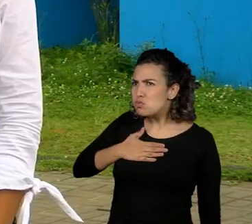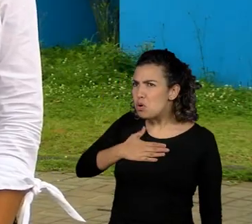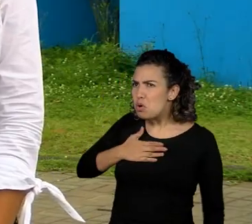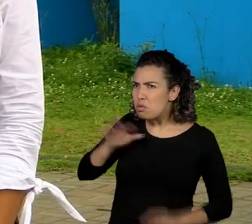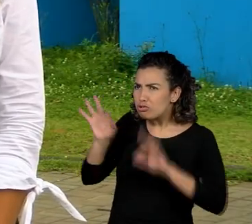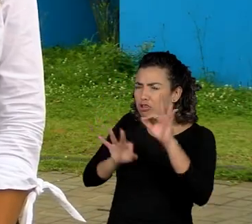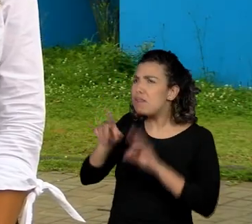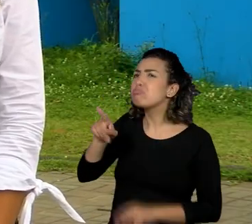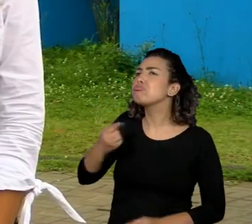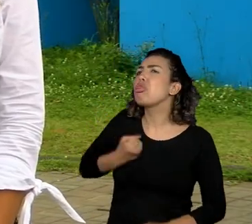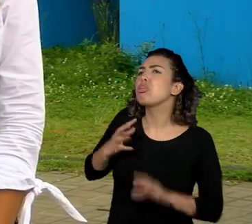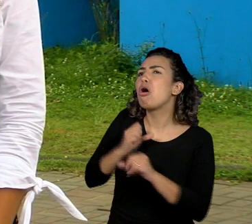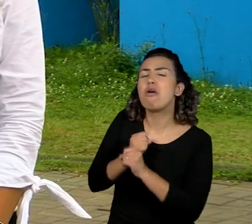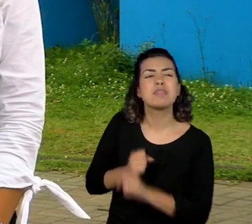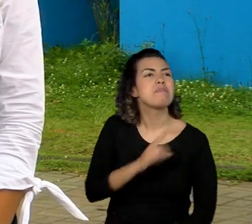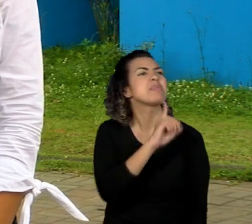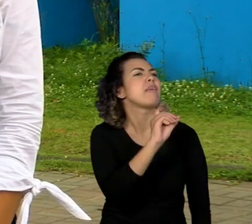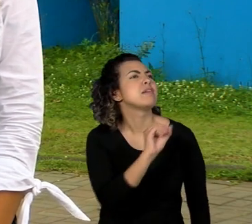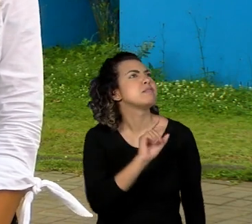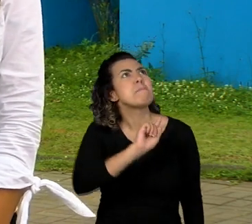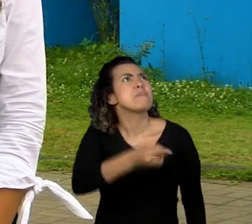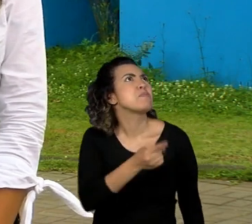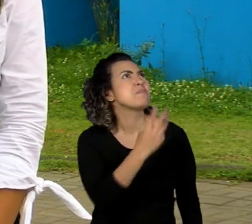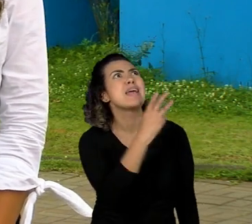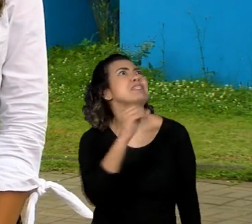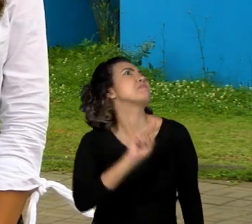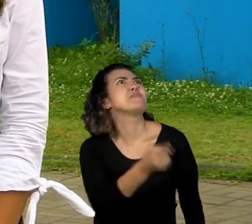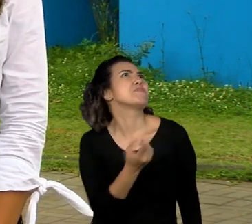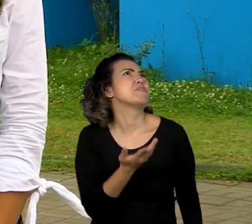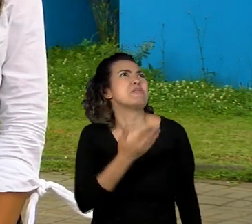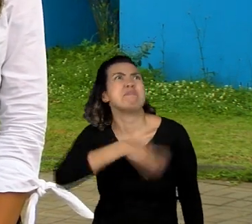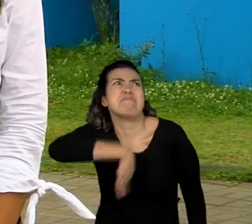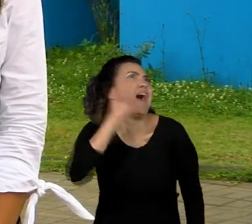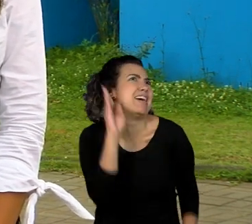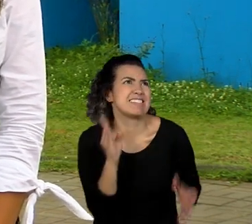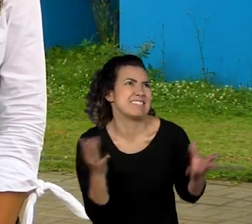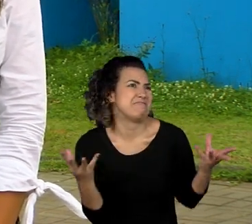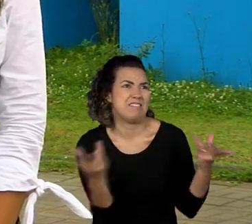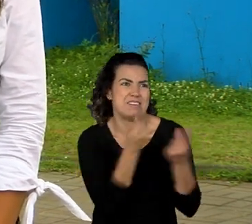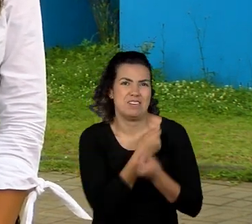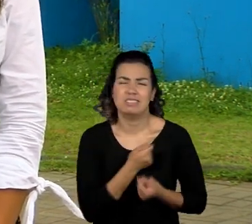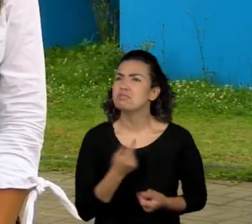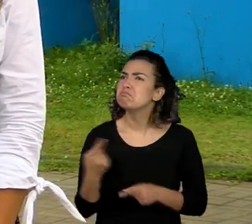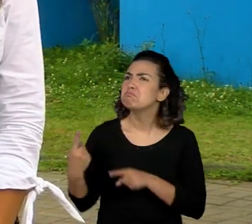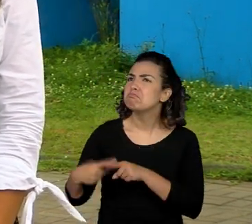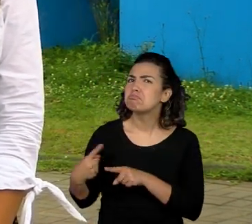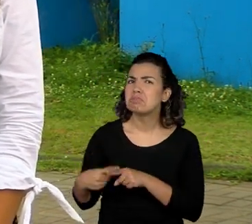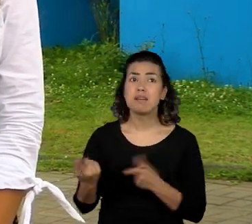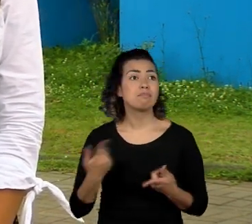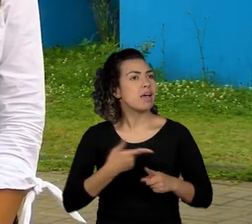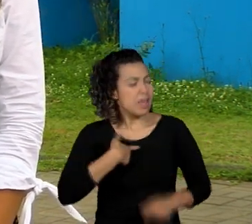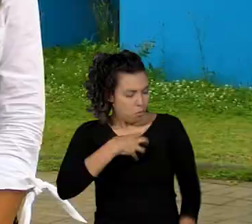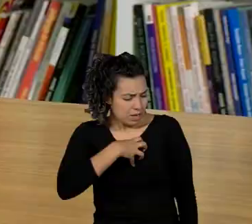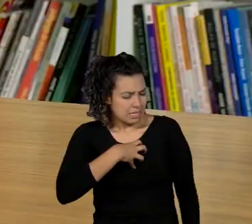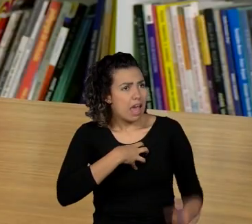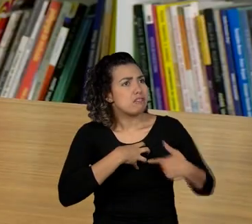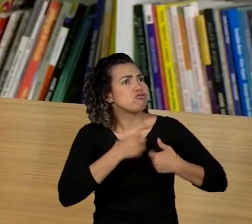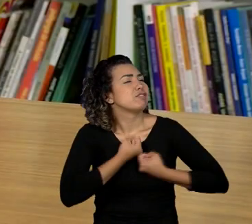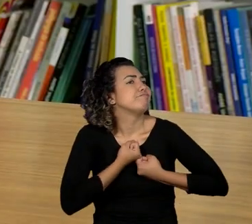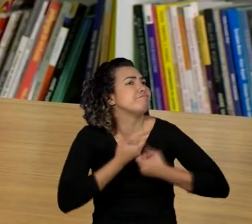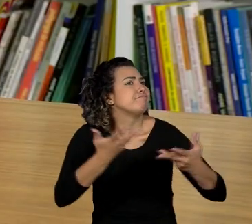muito. Dez mil, trezentos mil, tudo possível. Porque aí a gente pode falar, né, o que a gente sente.